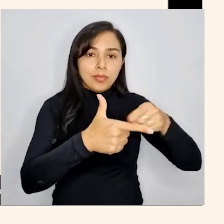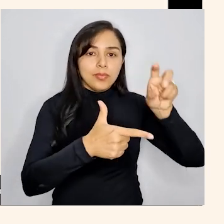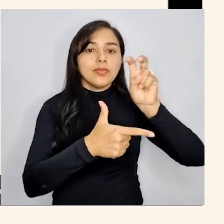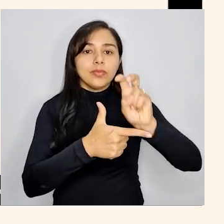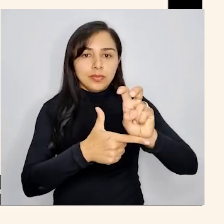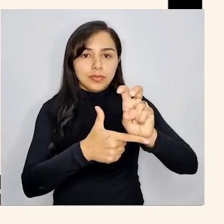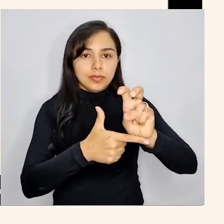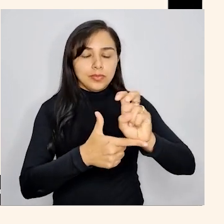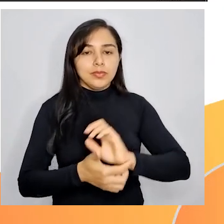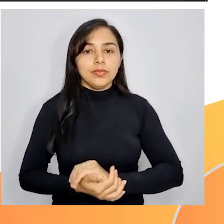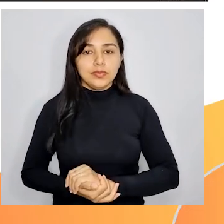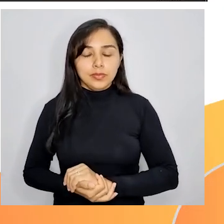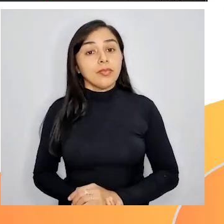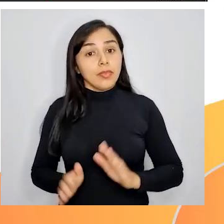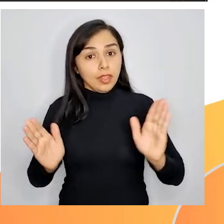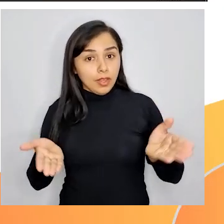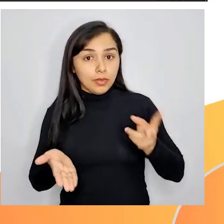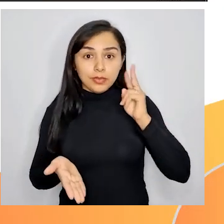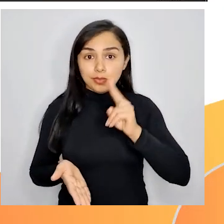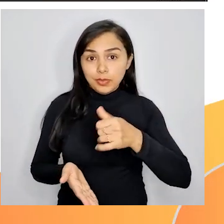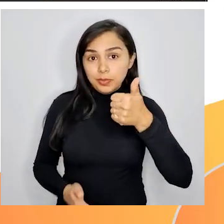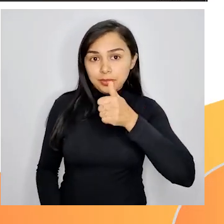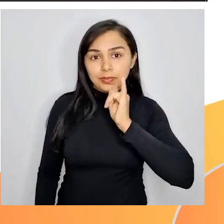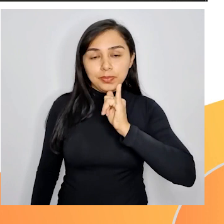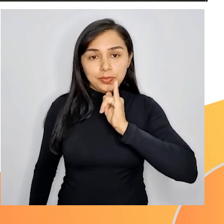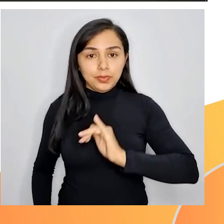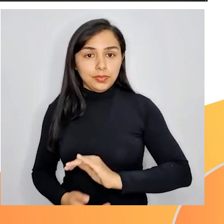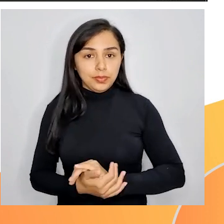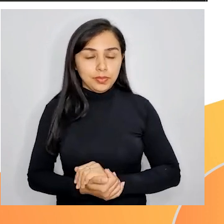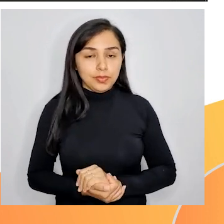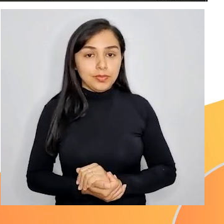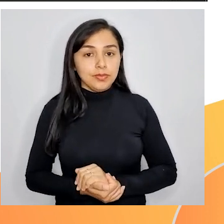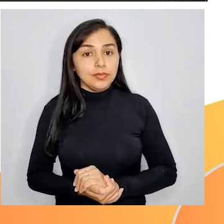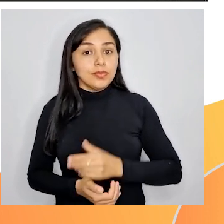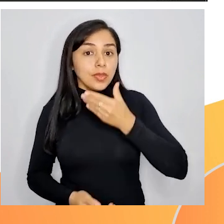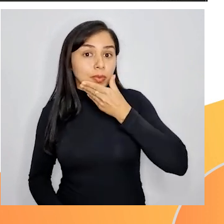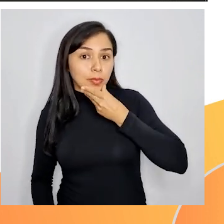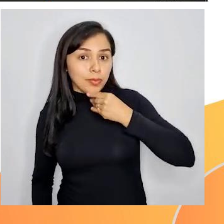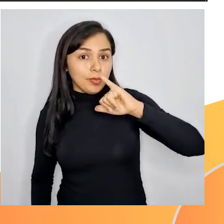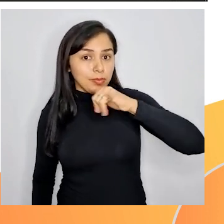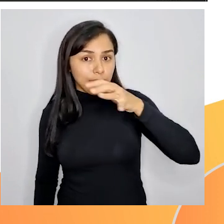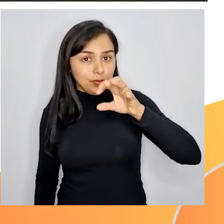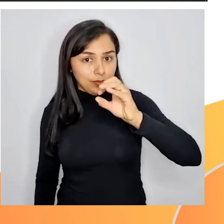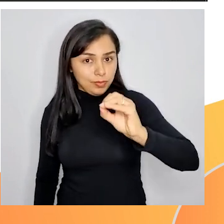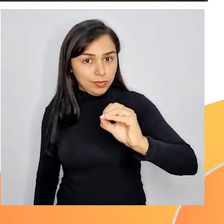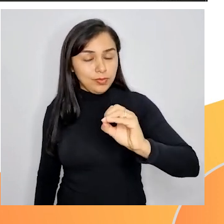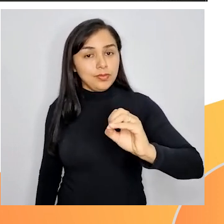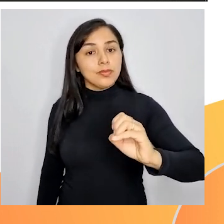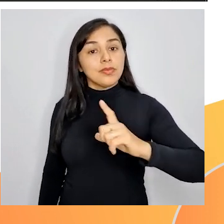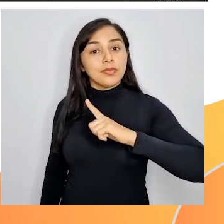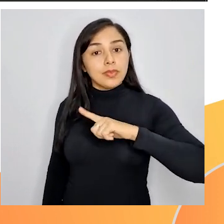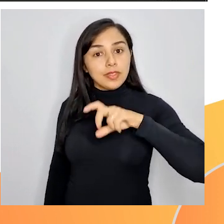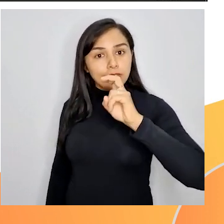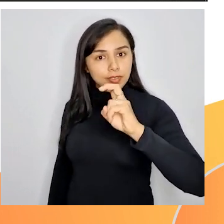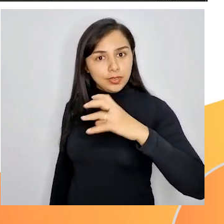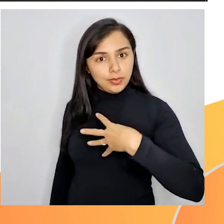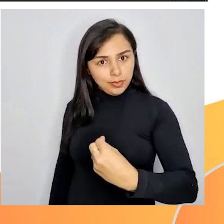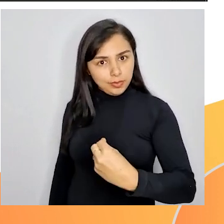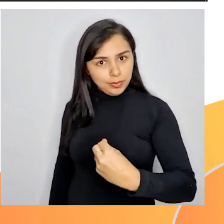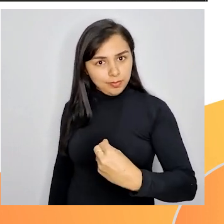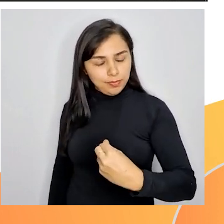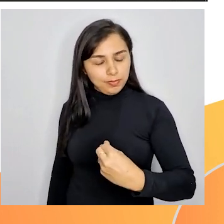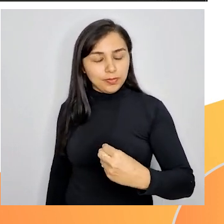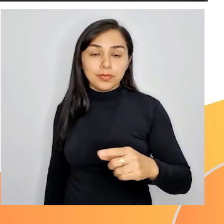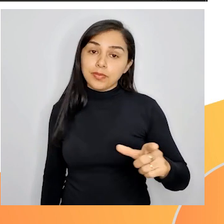é divisível por 5. Vamos para o nosso primeiro exercício. Seu João possui 5 filhos e pretende dividir seus